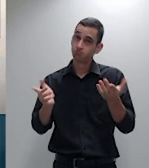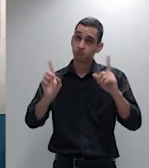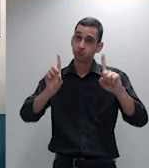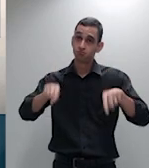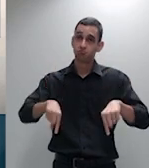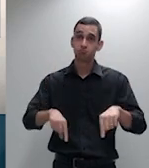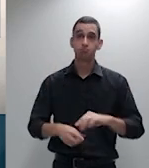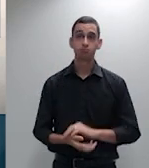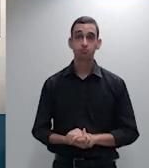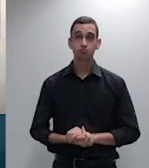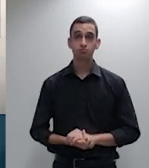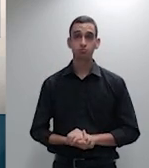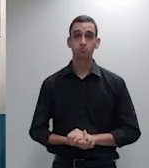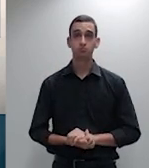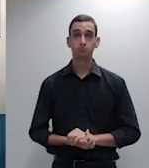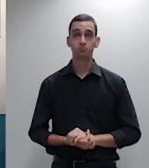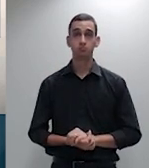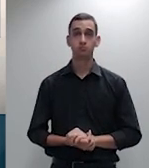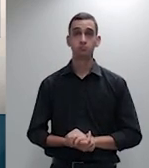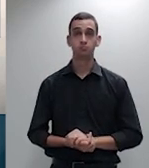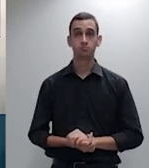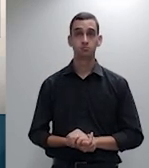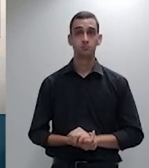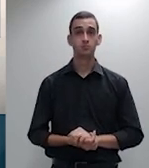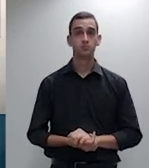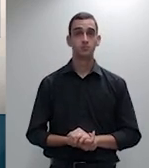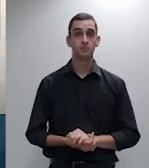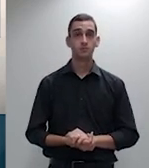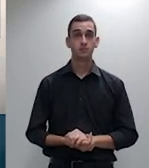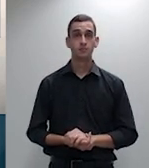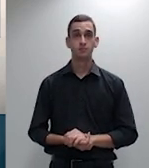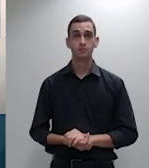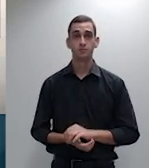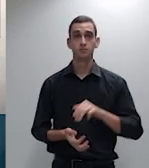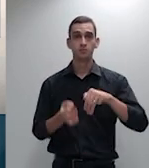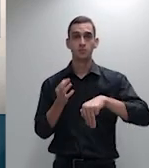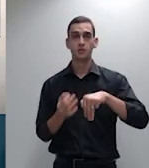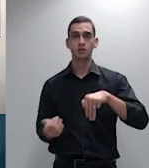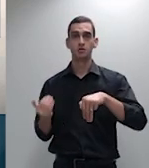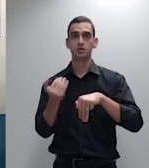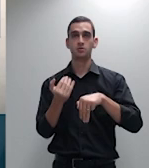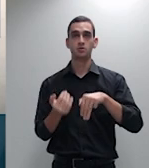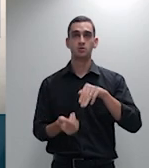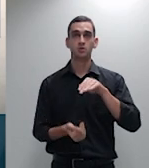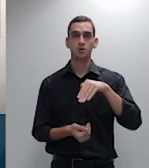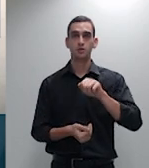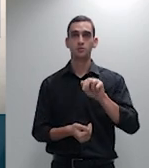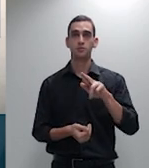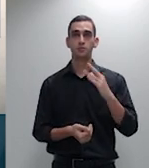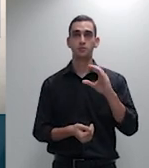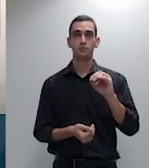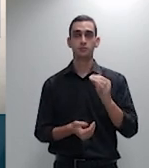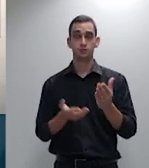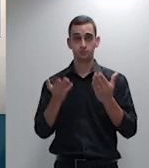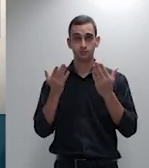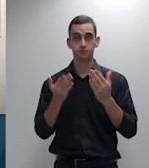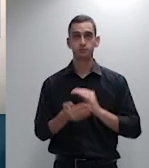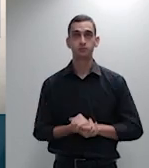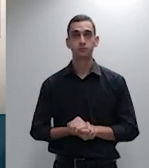sim ministro Buzi tem a palavra pois não muito obrigado eu também quero inicialmente